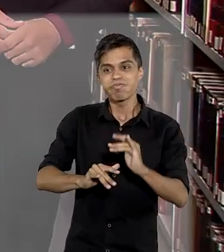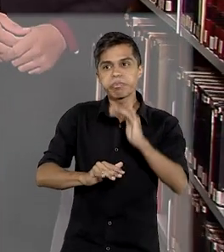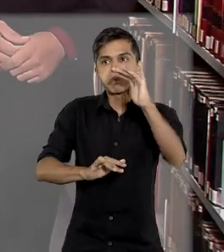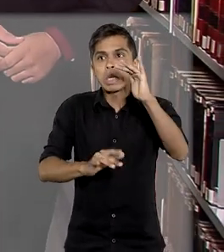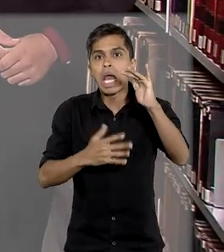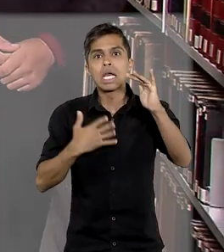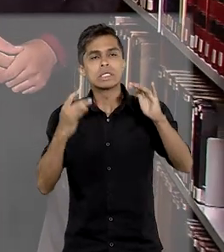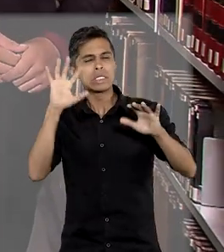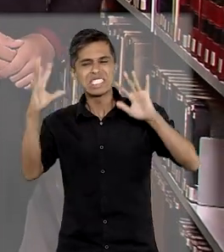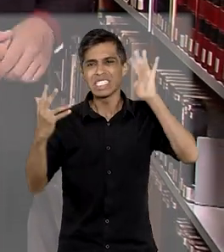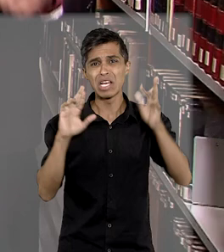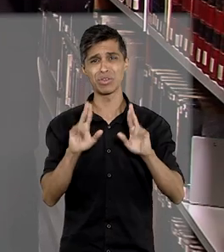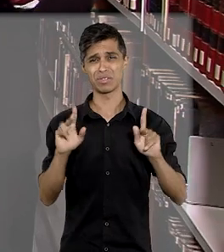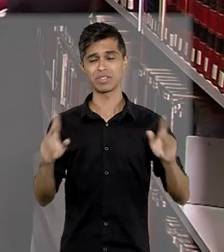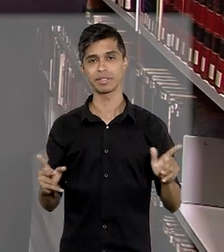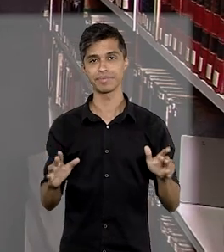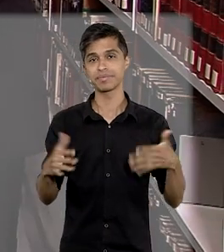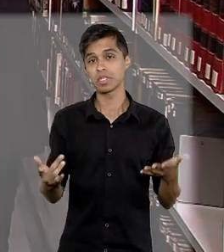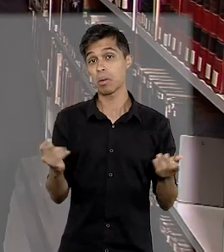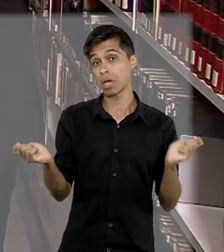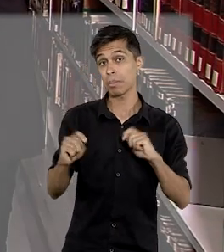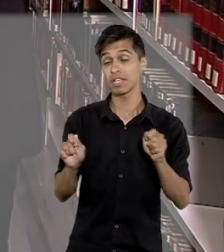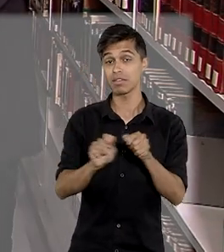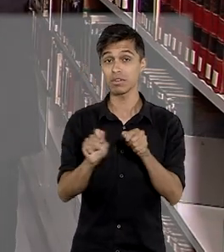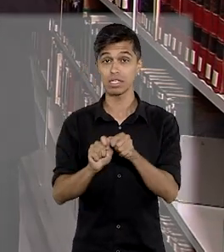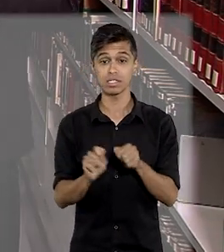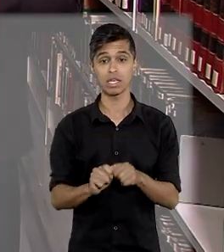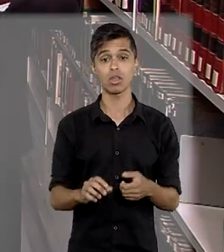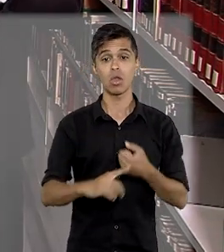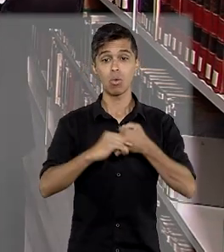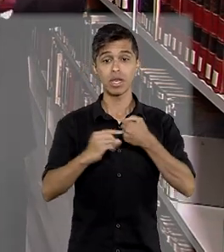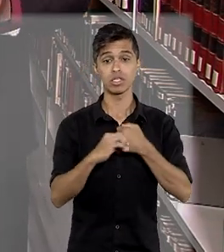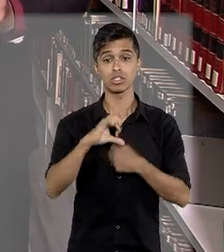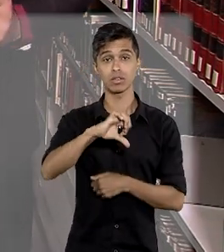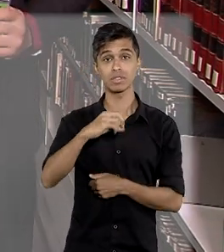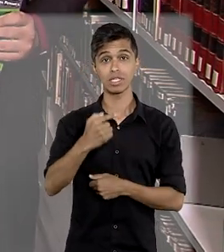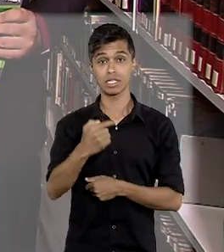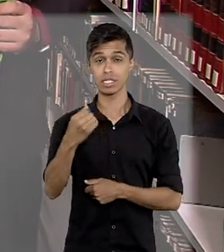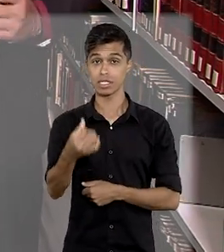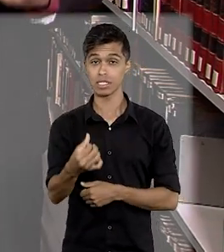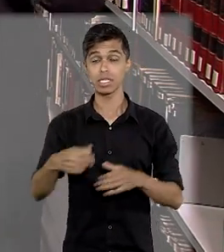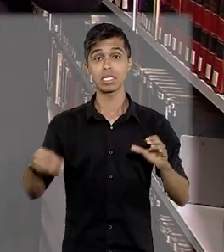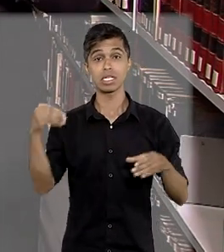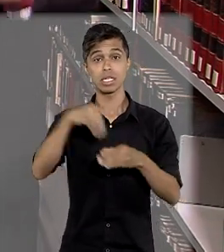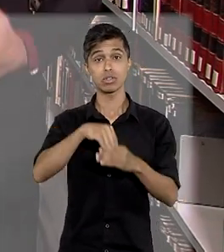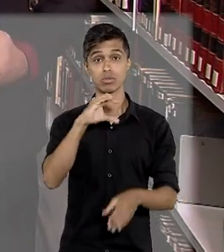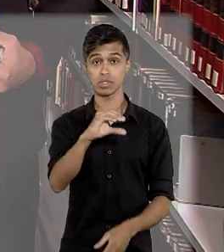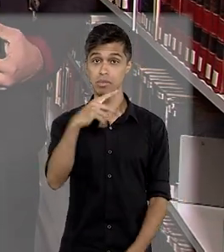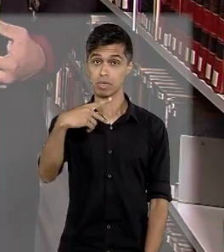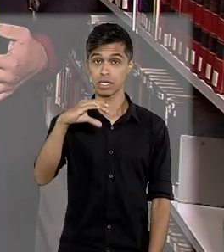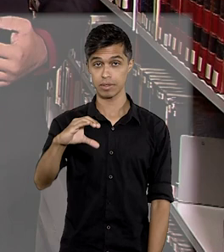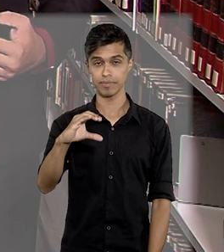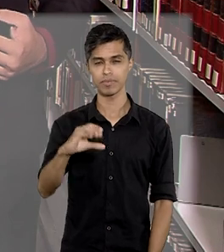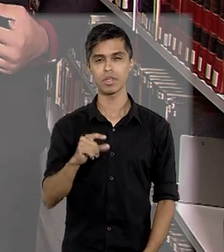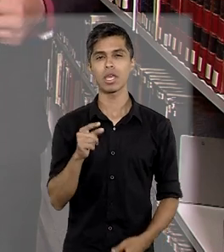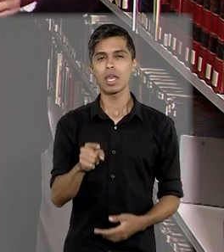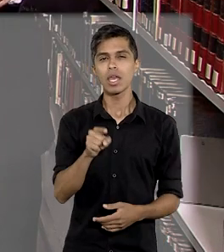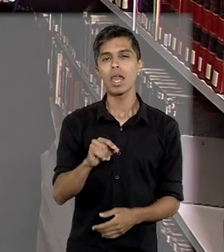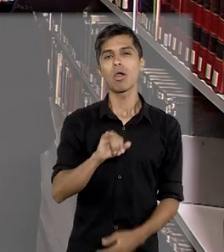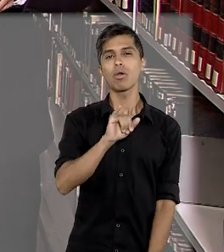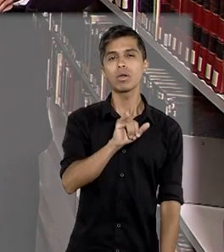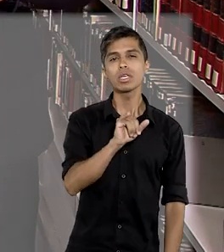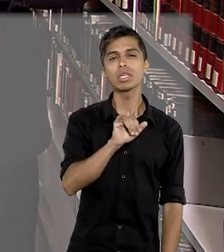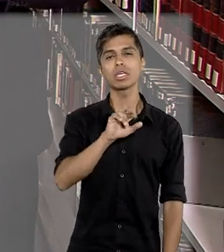isso ocorre, o tribunal então pode admitir o que está previsto no artigo 976 do Código de Processo Civil.